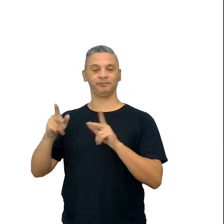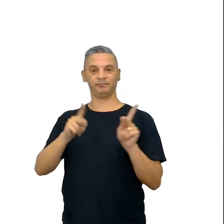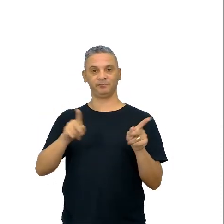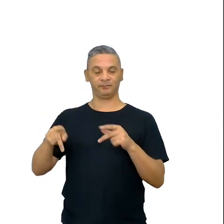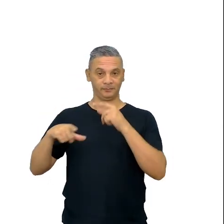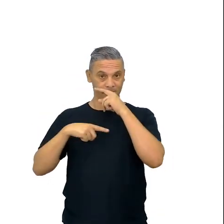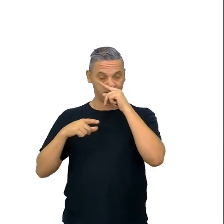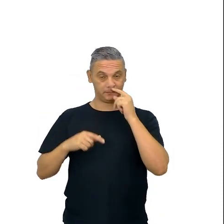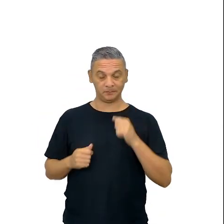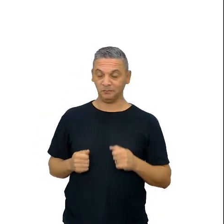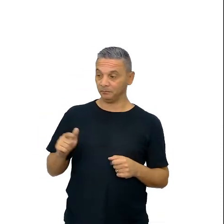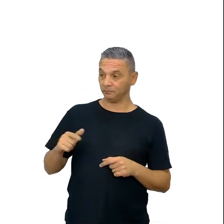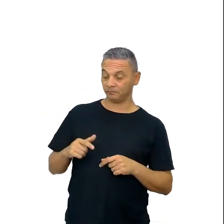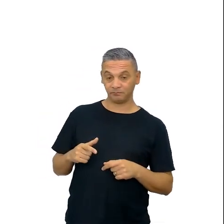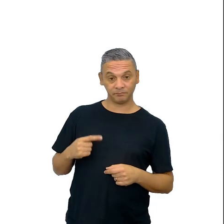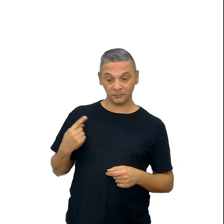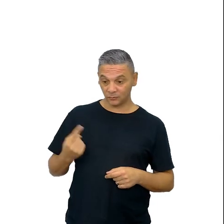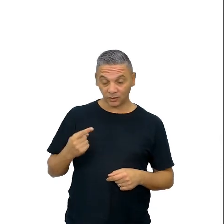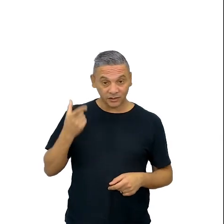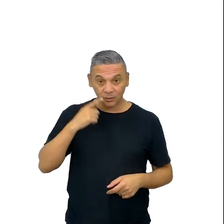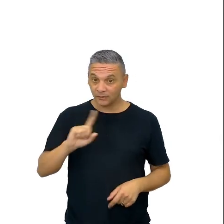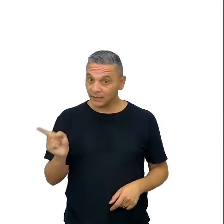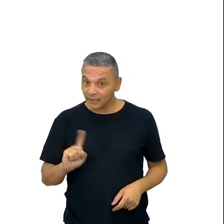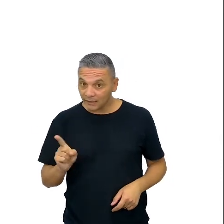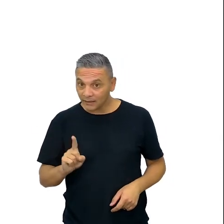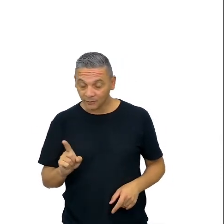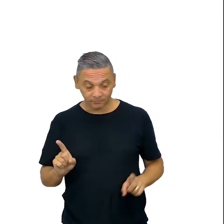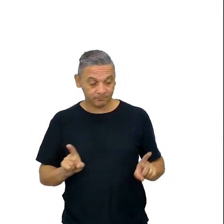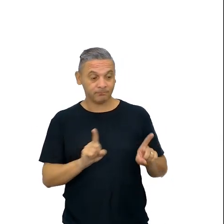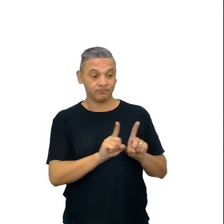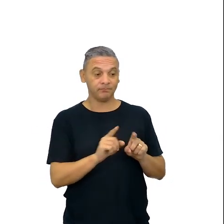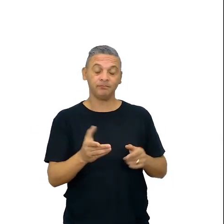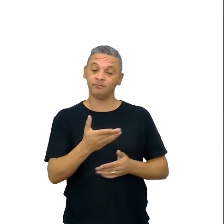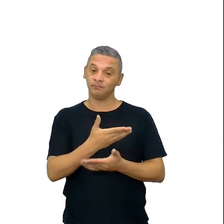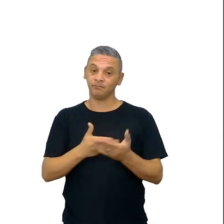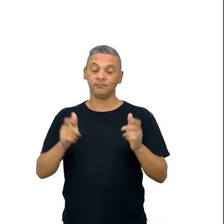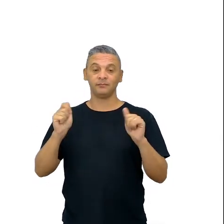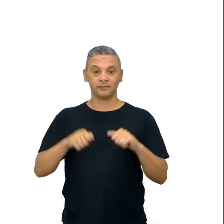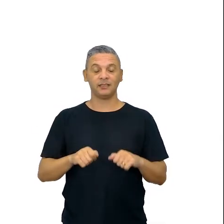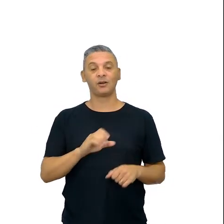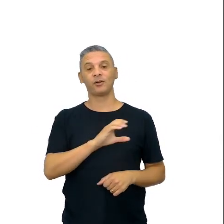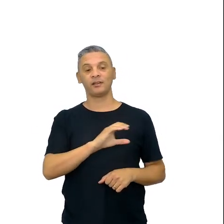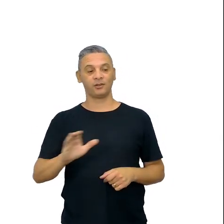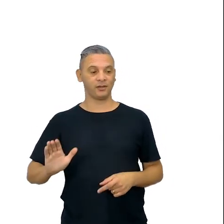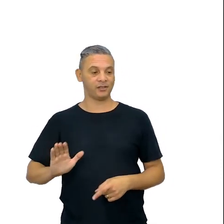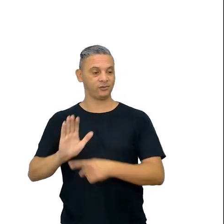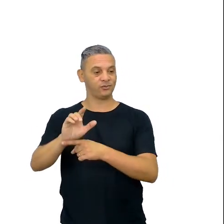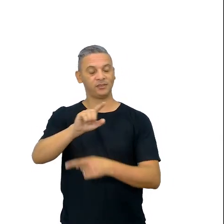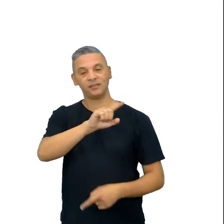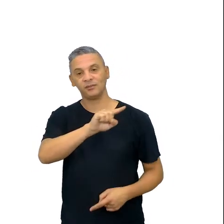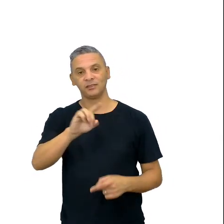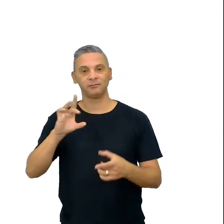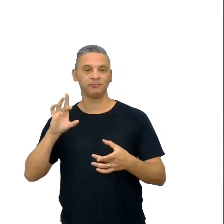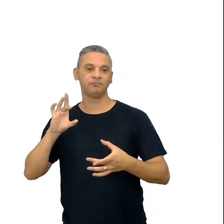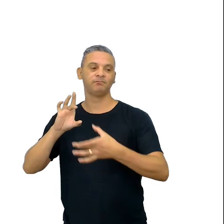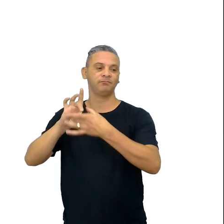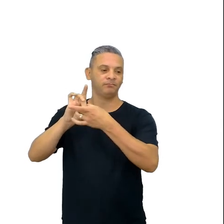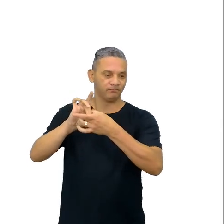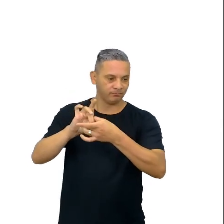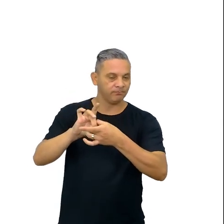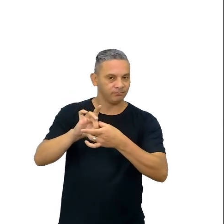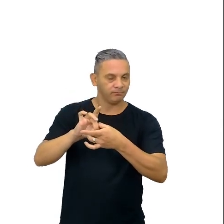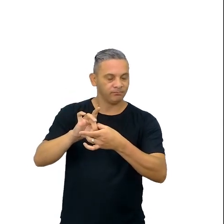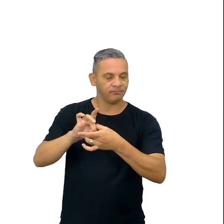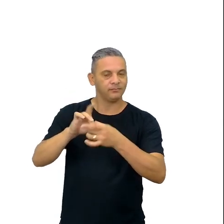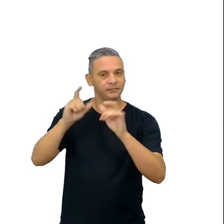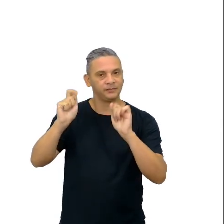tá, se você não consegue, né, fazer esse entrelaçamento, seu coordenador pedagógico está ali para te ajudar a entrelaçar os componentes